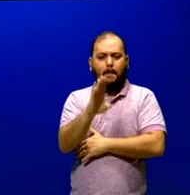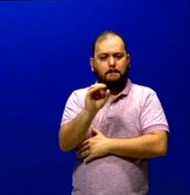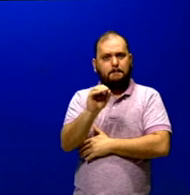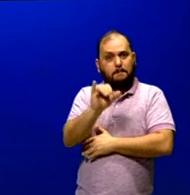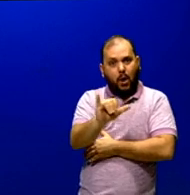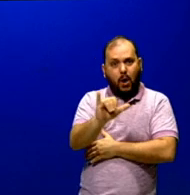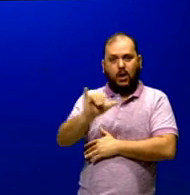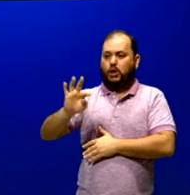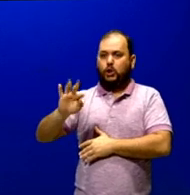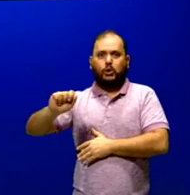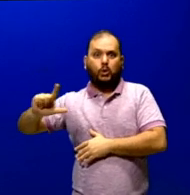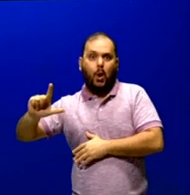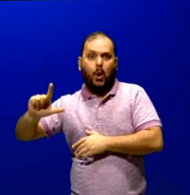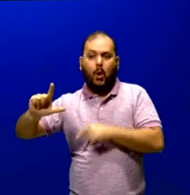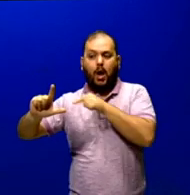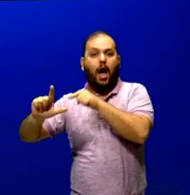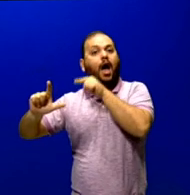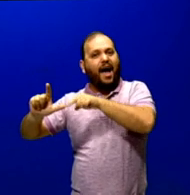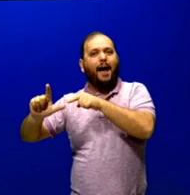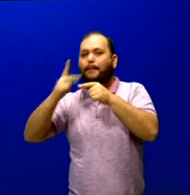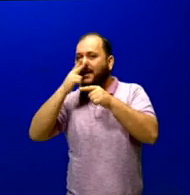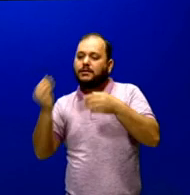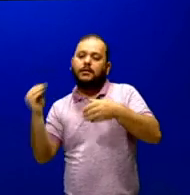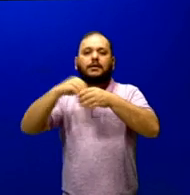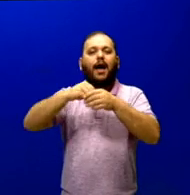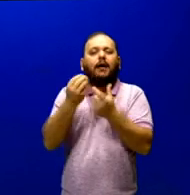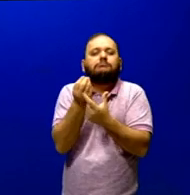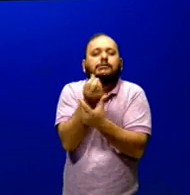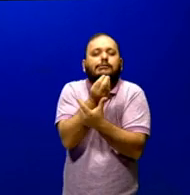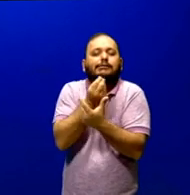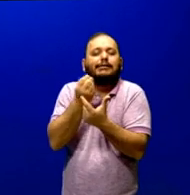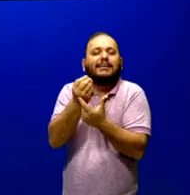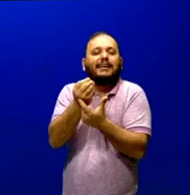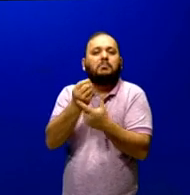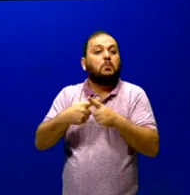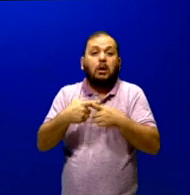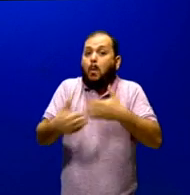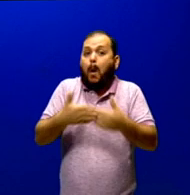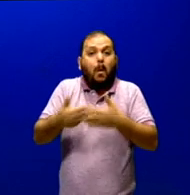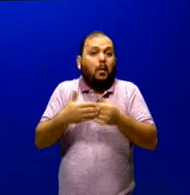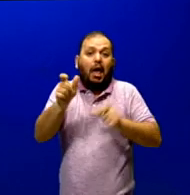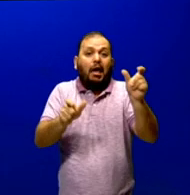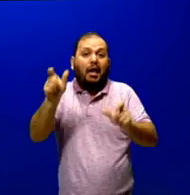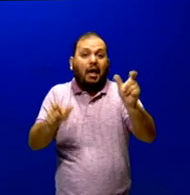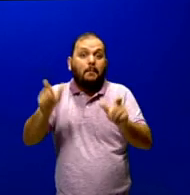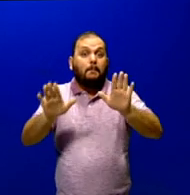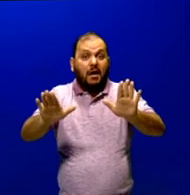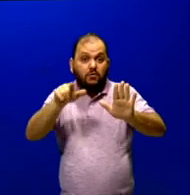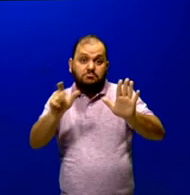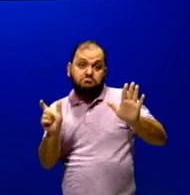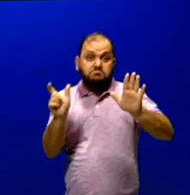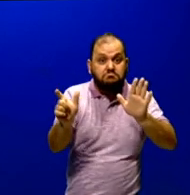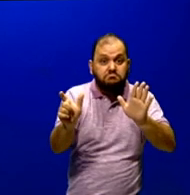falando da carta de leitor em específico, o adjetivo é uma classe de palavras, uma classe gramatical importante para a gente